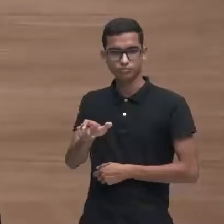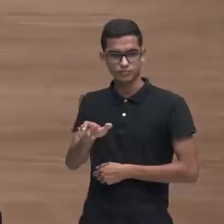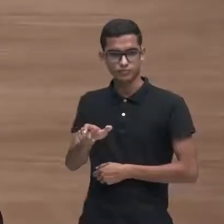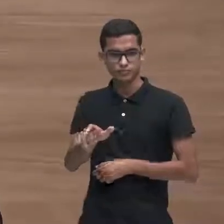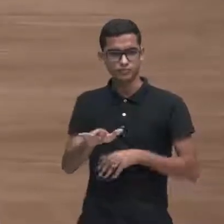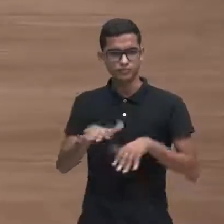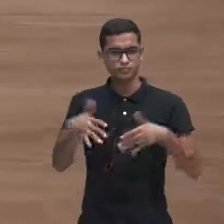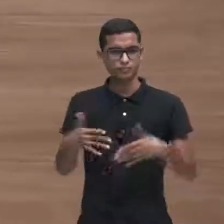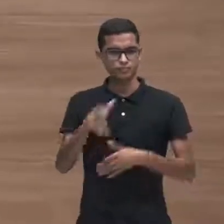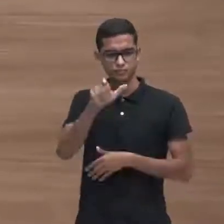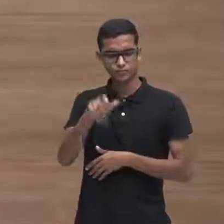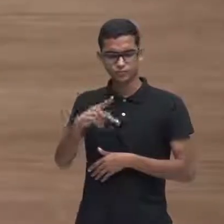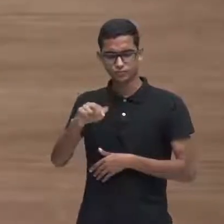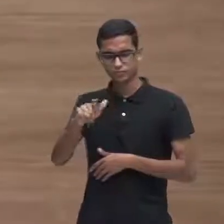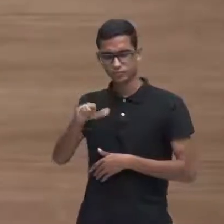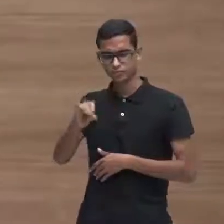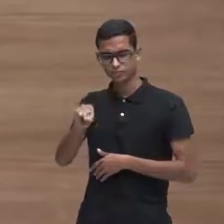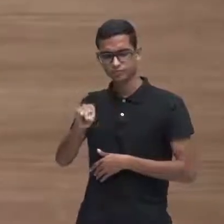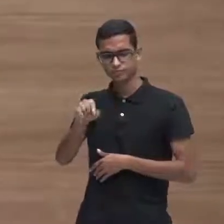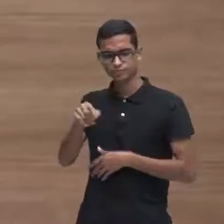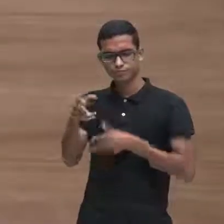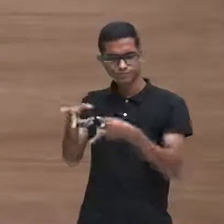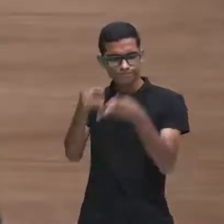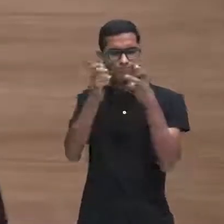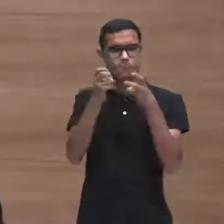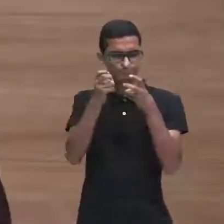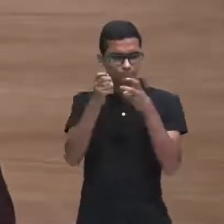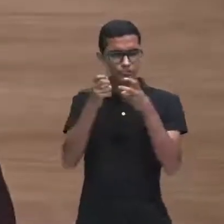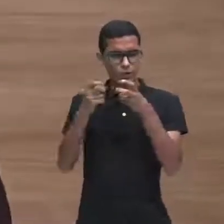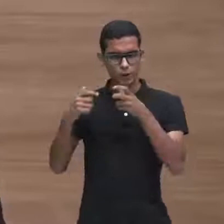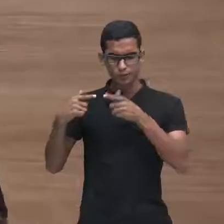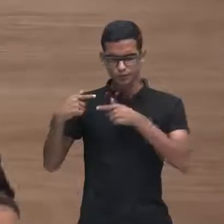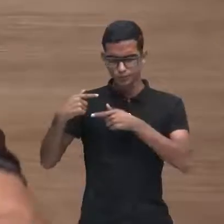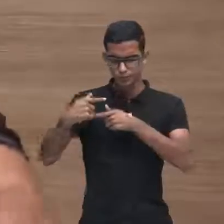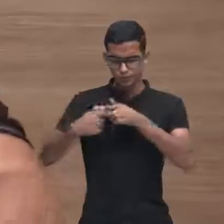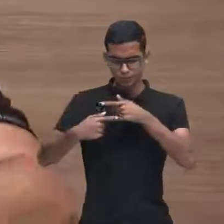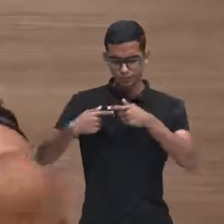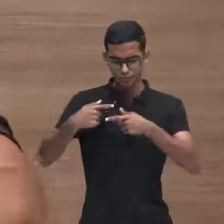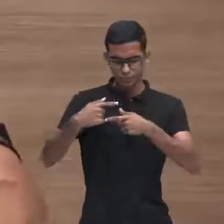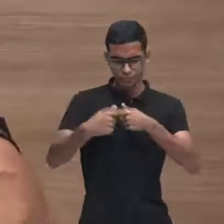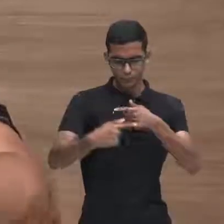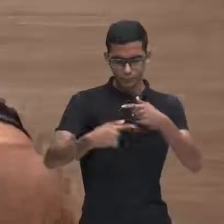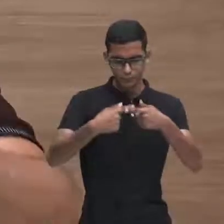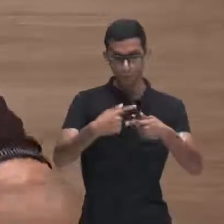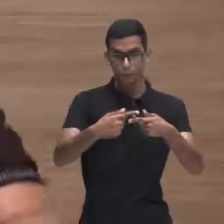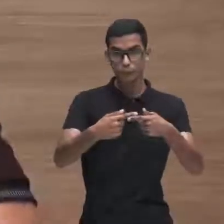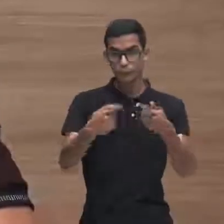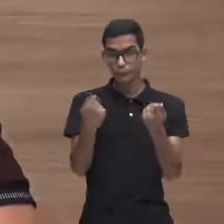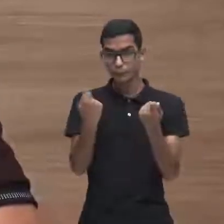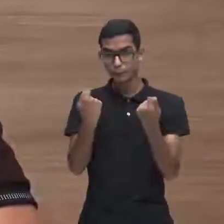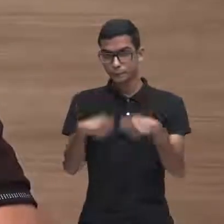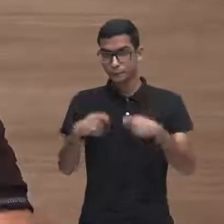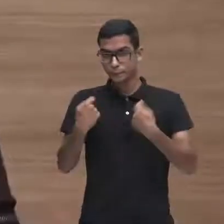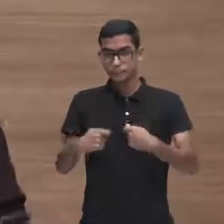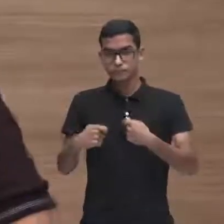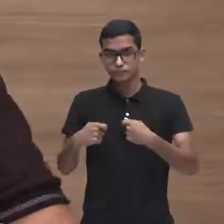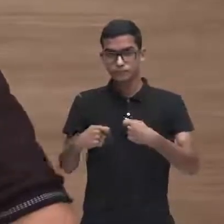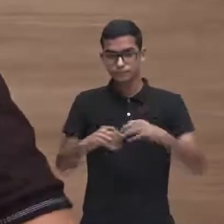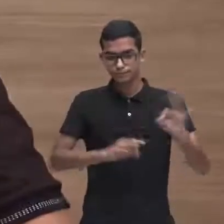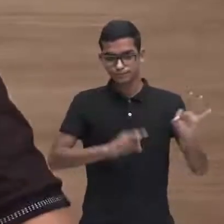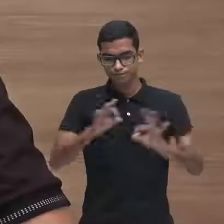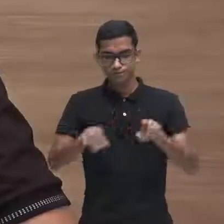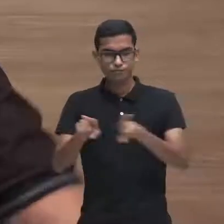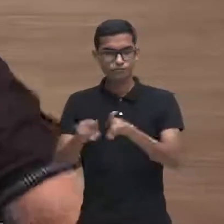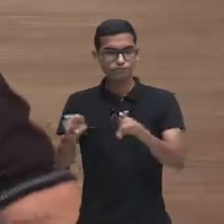Paulo começa a perceber que as relações elas precisam ser construídas e constituídas que as